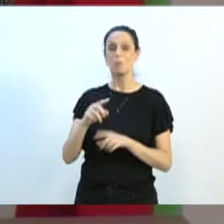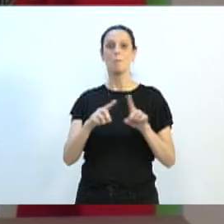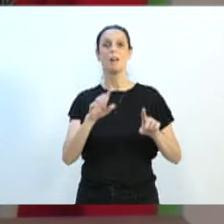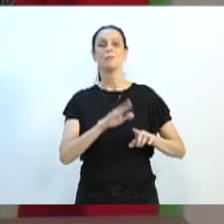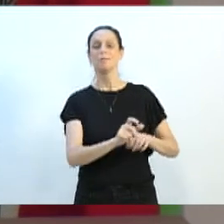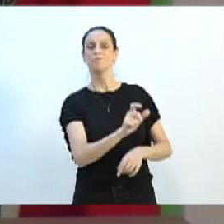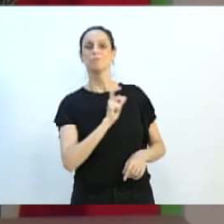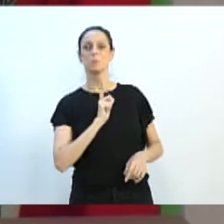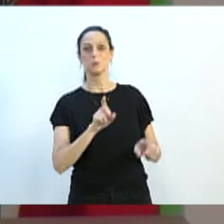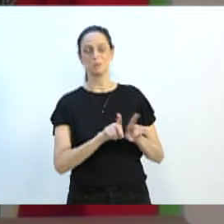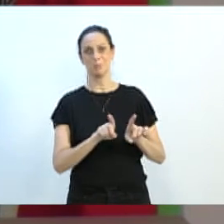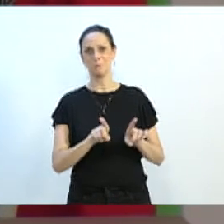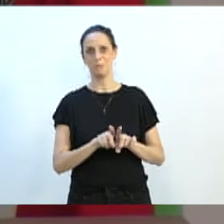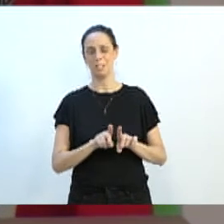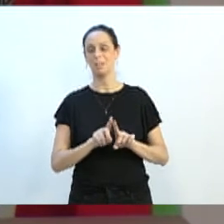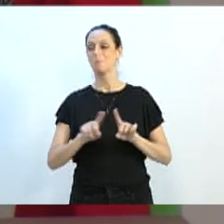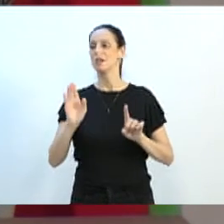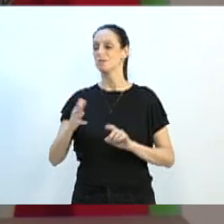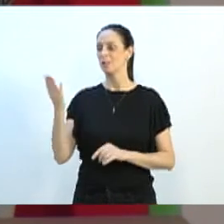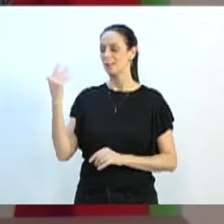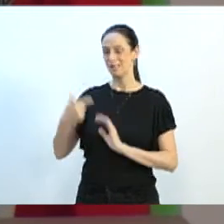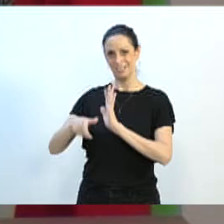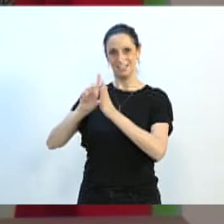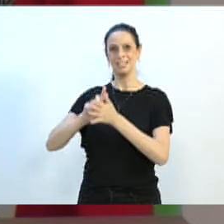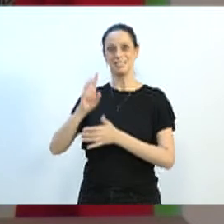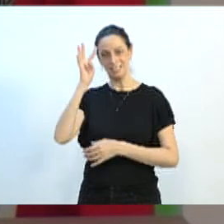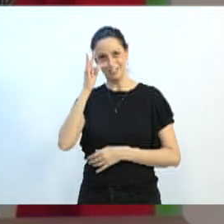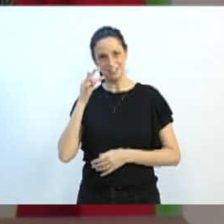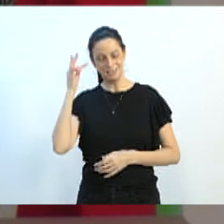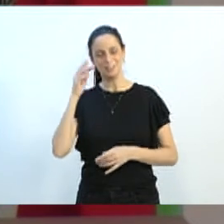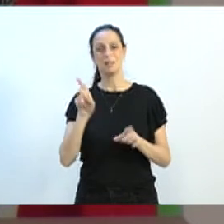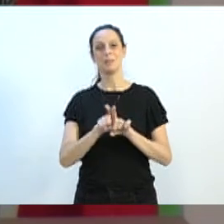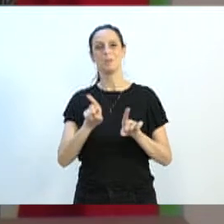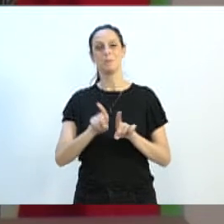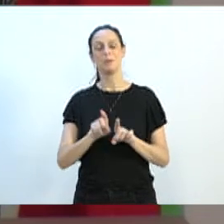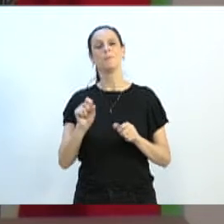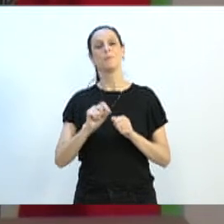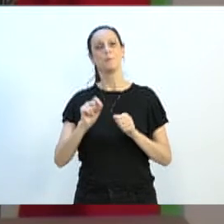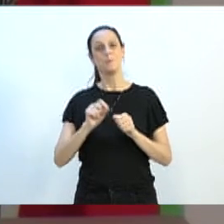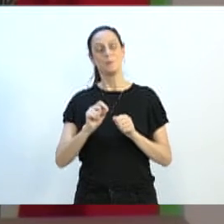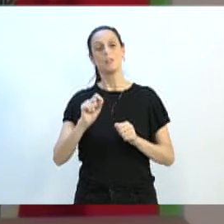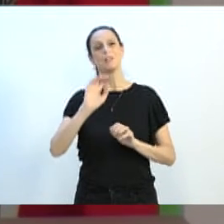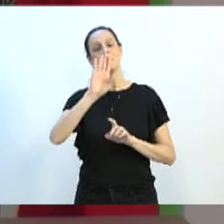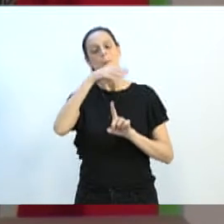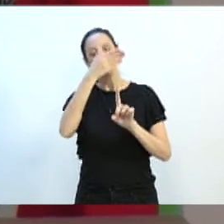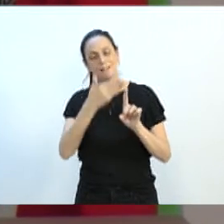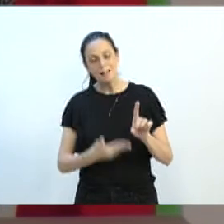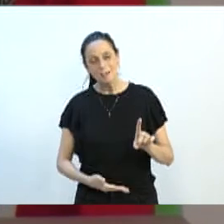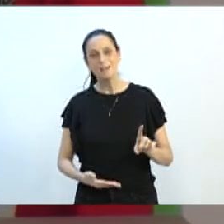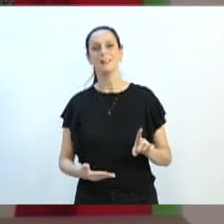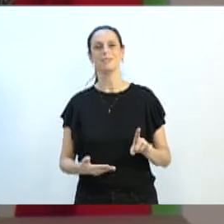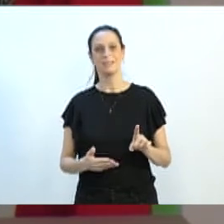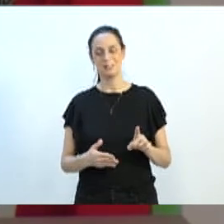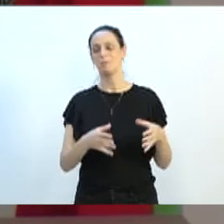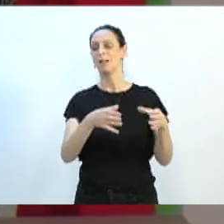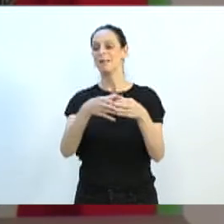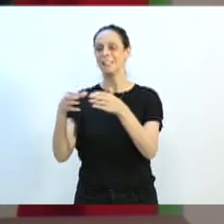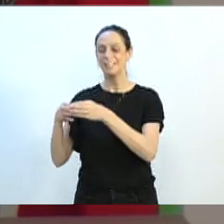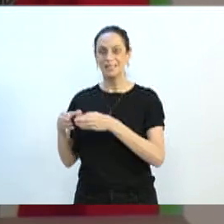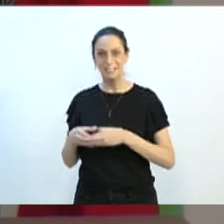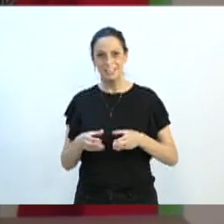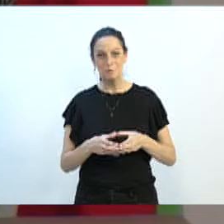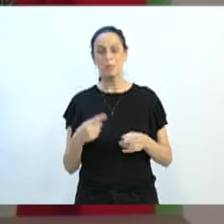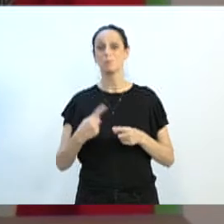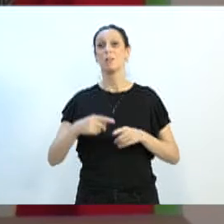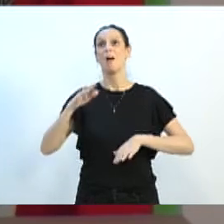vereadora Terezinha, como muito bem colocou ali, achei bonita a homenagem no final à equipe aqui, que ajudou na construção da questão do mandato, muitas pessoas que às vezes